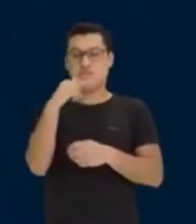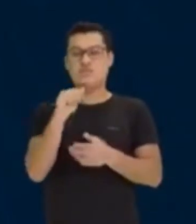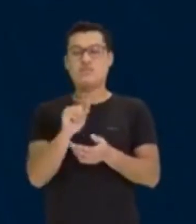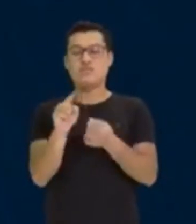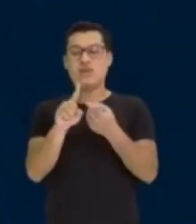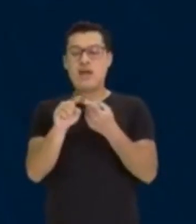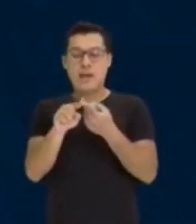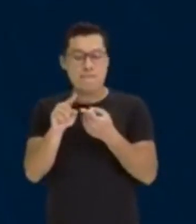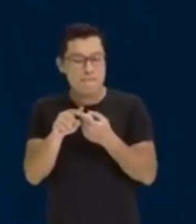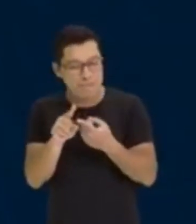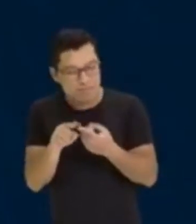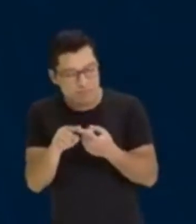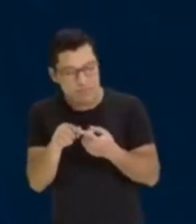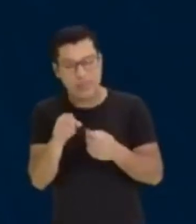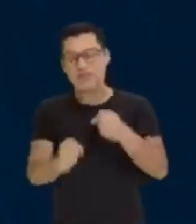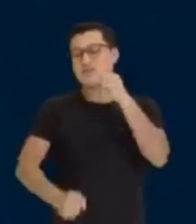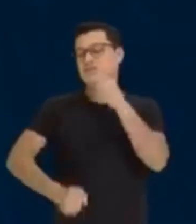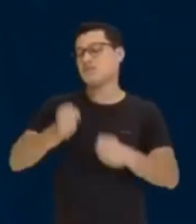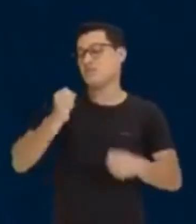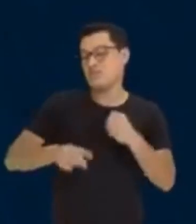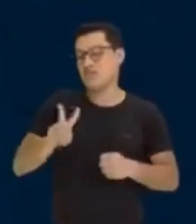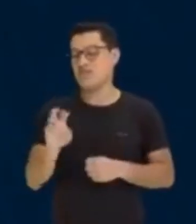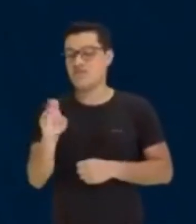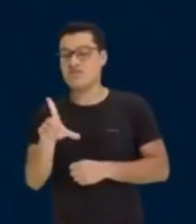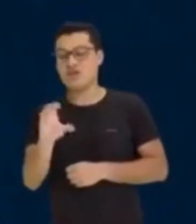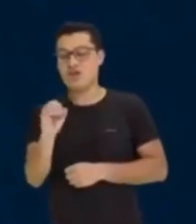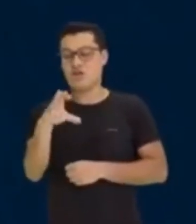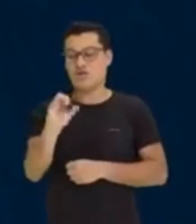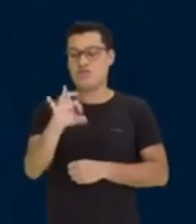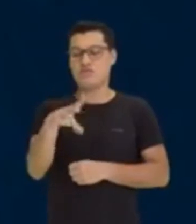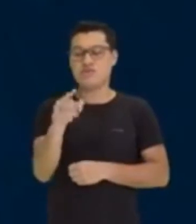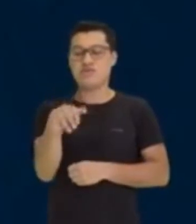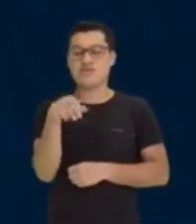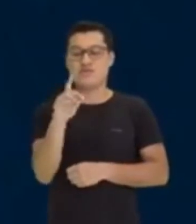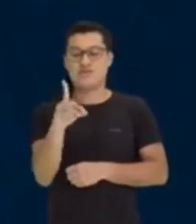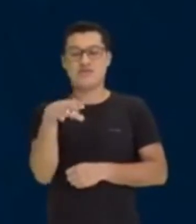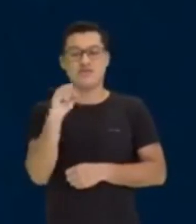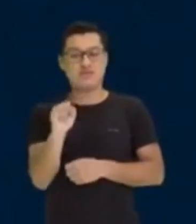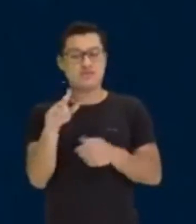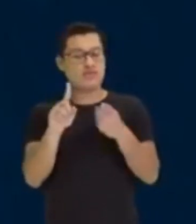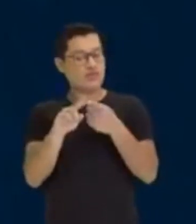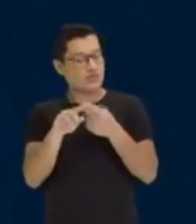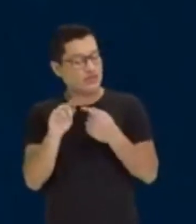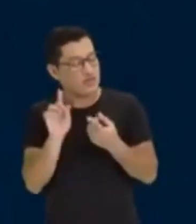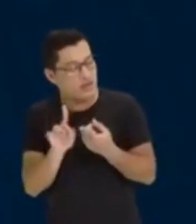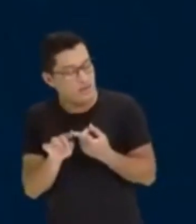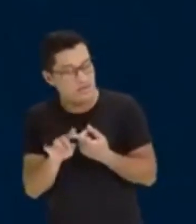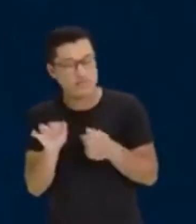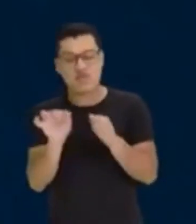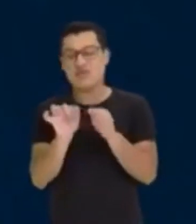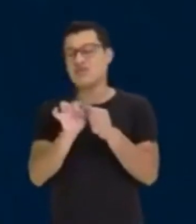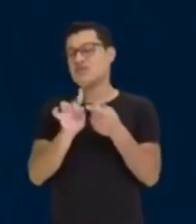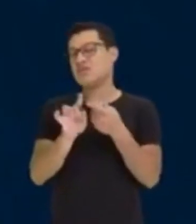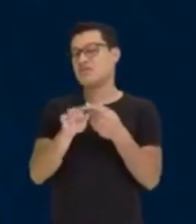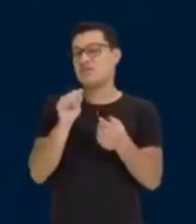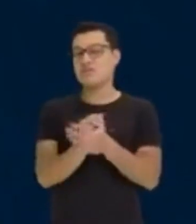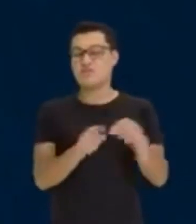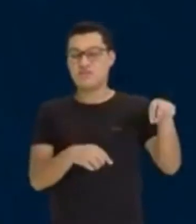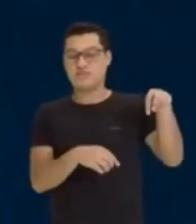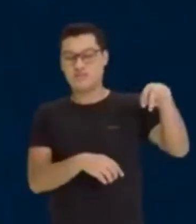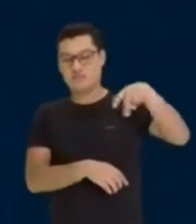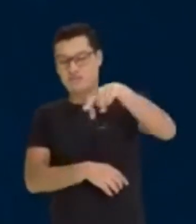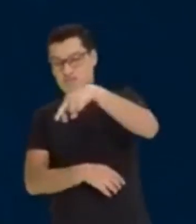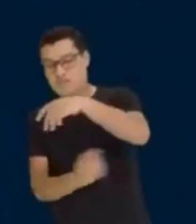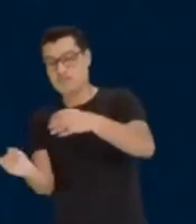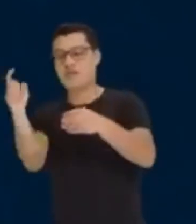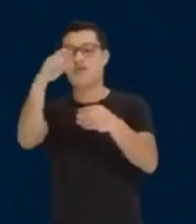processo, a mesma velocidade, não é? Para percorrer na volta, ele vai fazer também 40 minutos. Então, ida e volta,